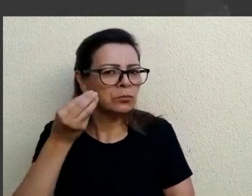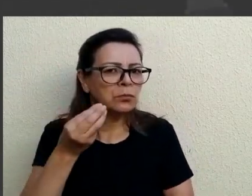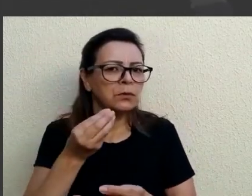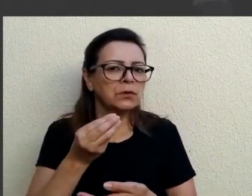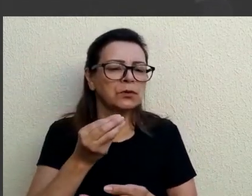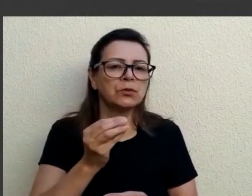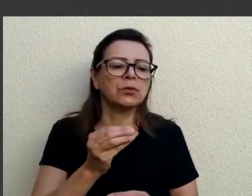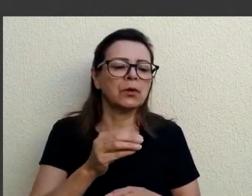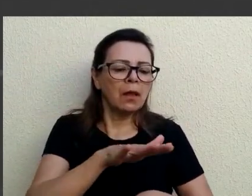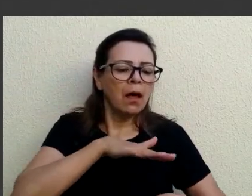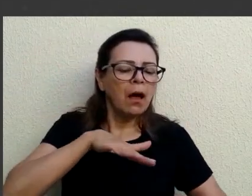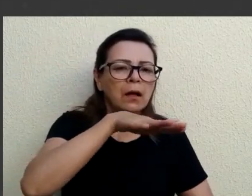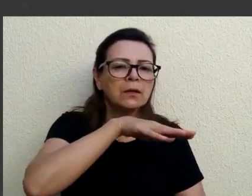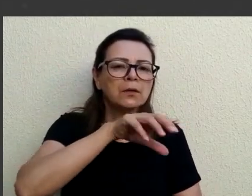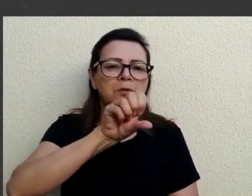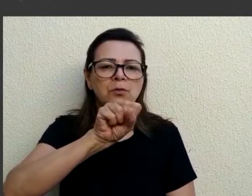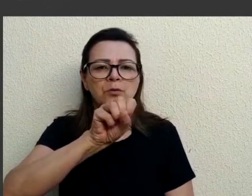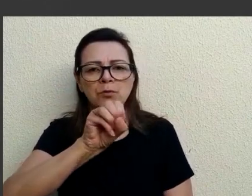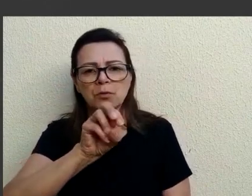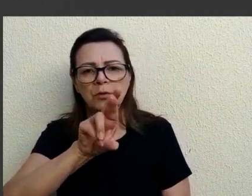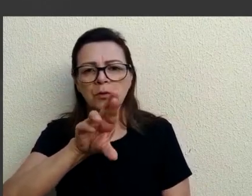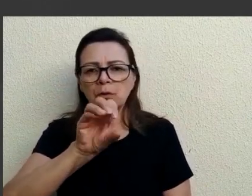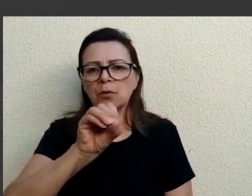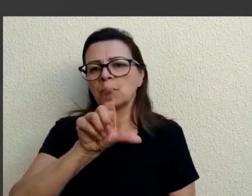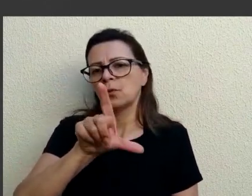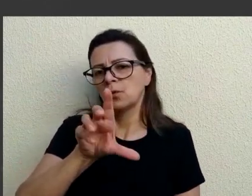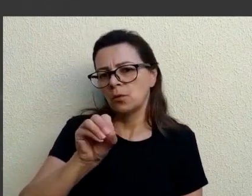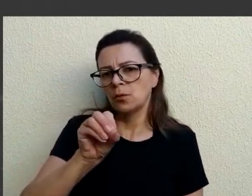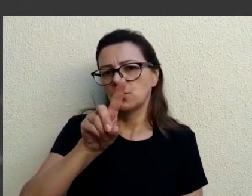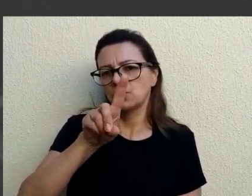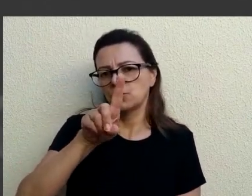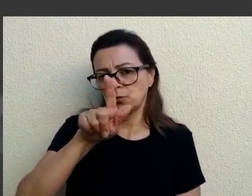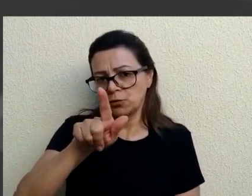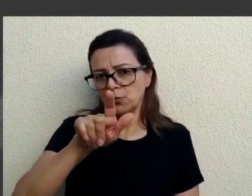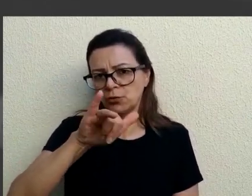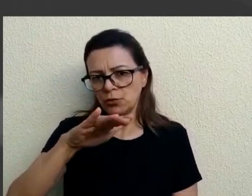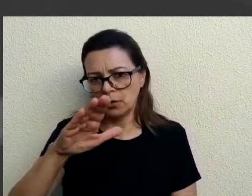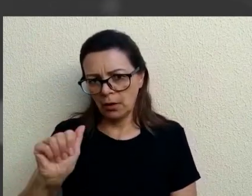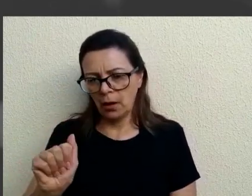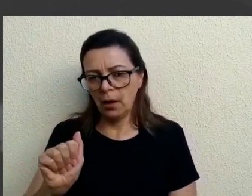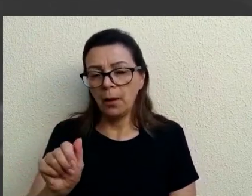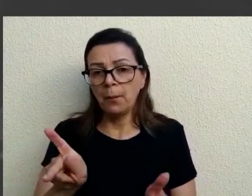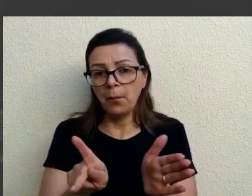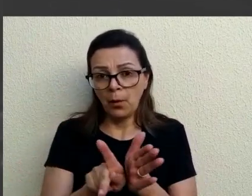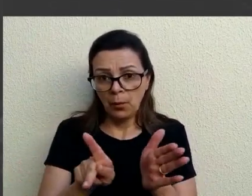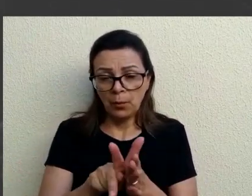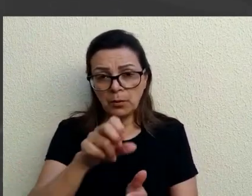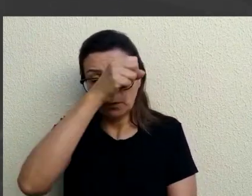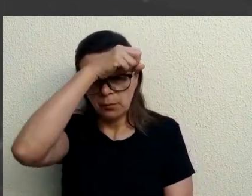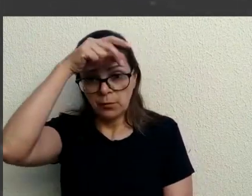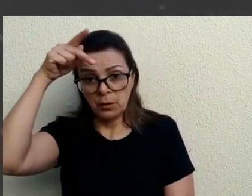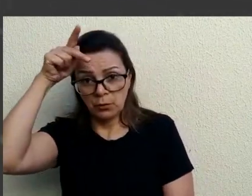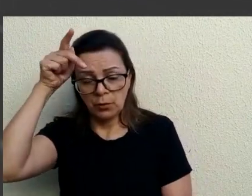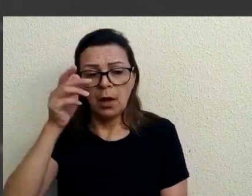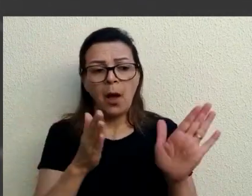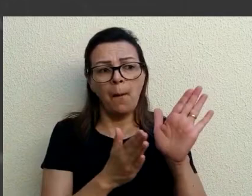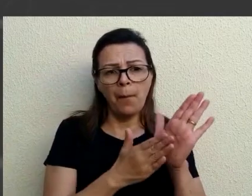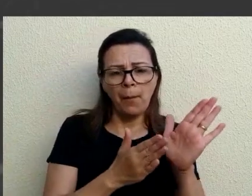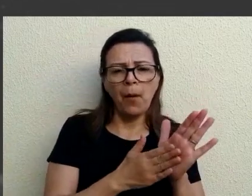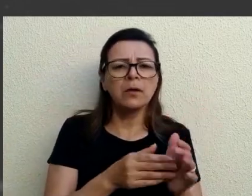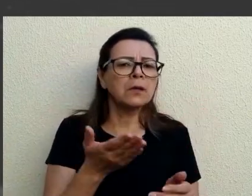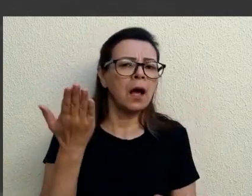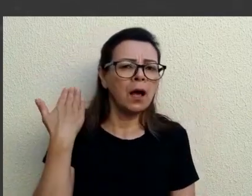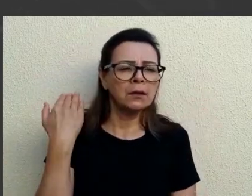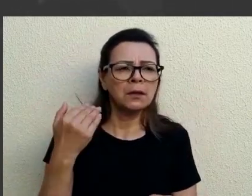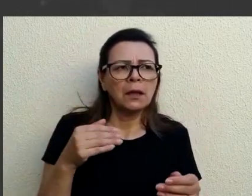testes do inquérito sorológico que a prefeitura está fazendo. Então, a proposta da prefeitura era fazer até